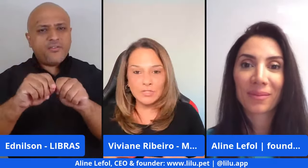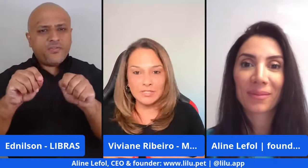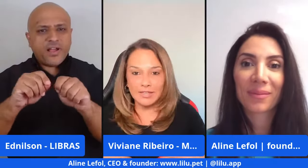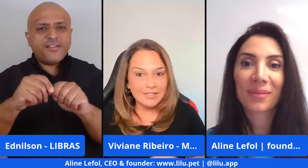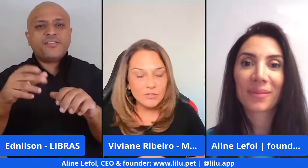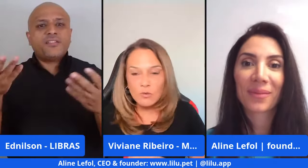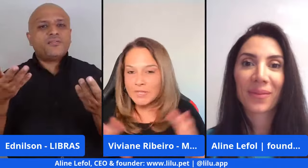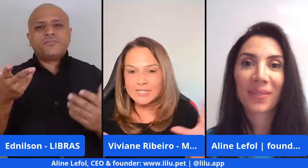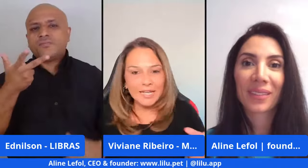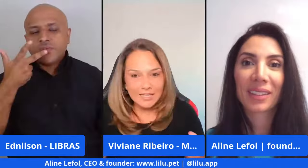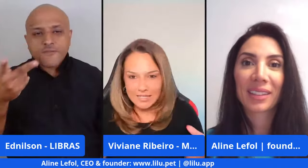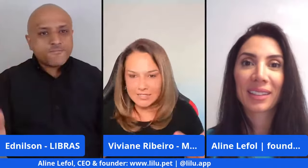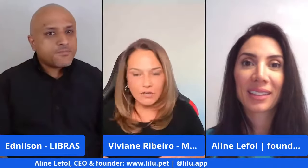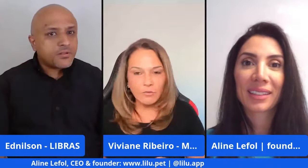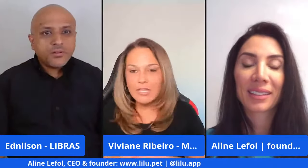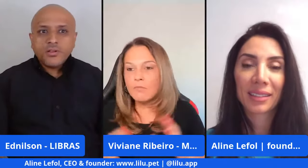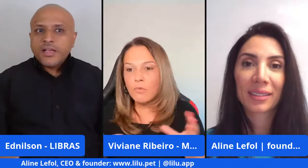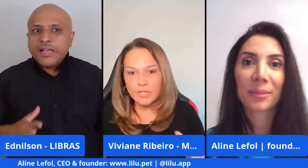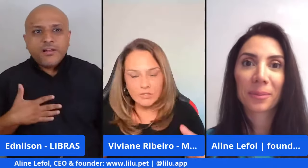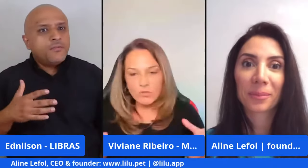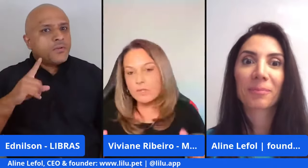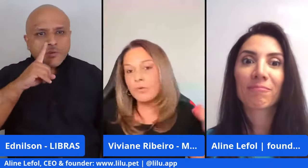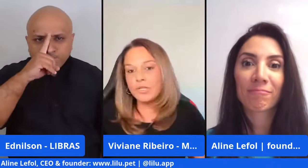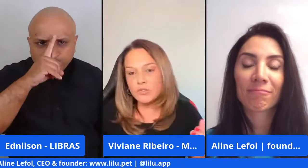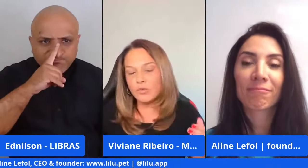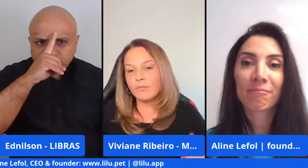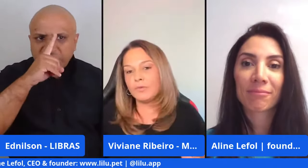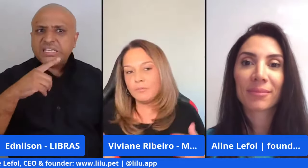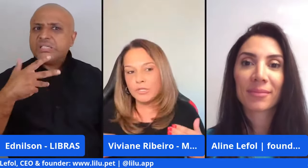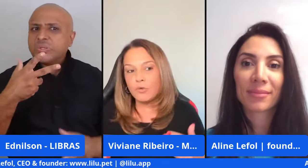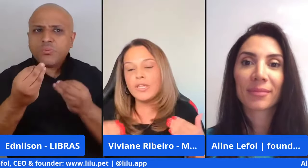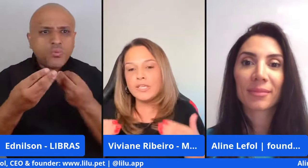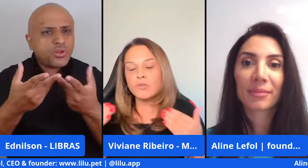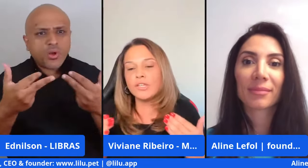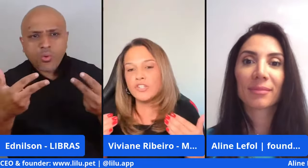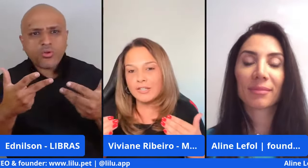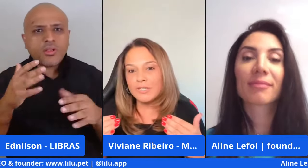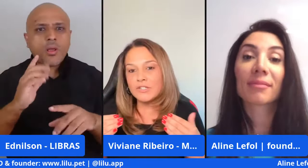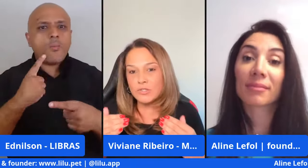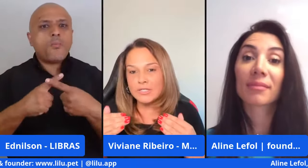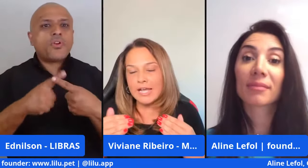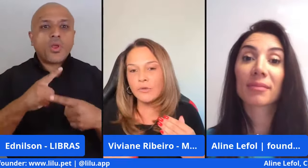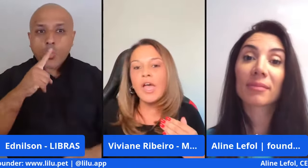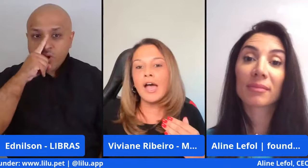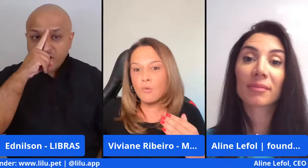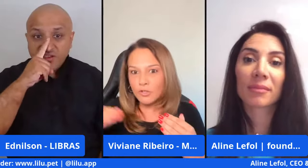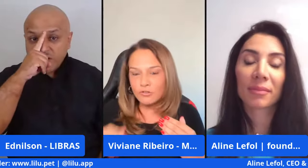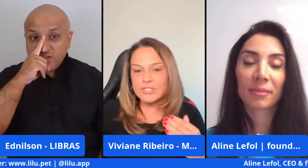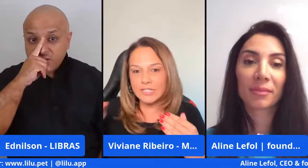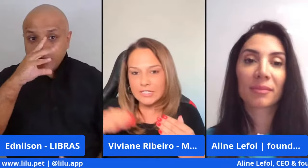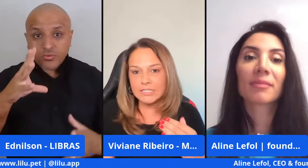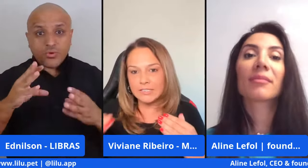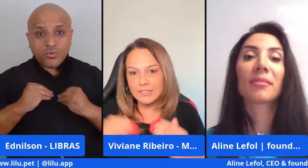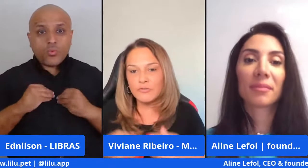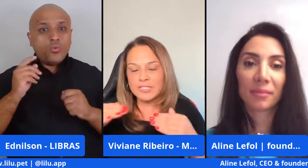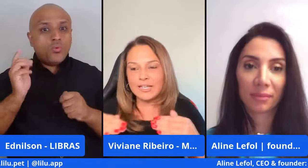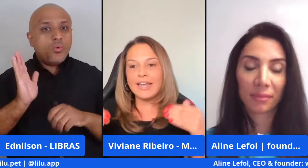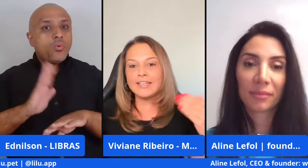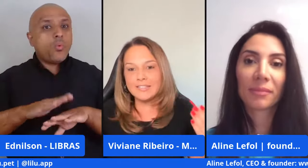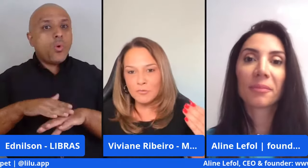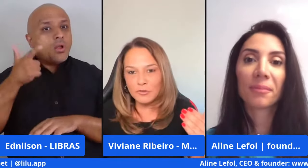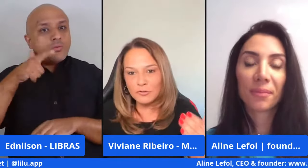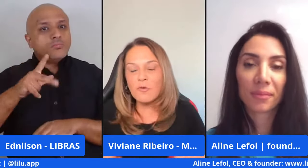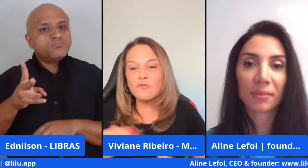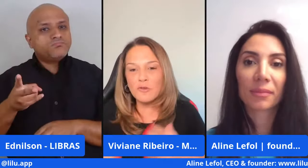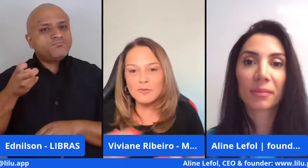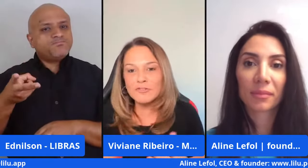às vezes, eu escuto assim, eles super se arriscam em muitas coisas e por isso, porque o risco está diretamente associado ao quanto você ganha. Então, você